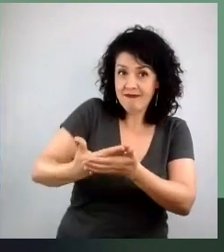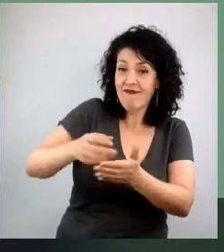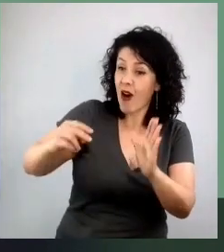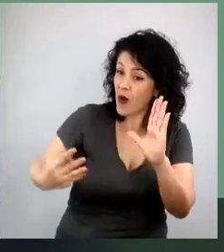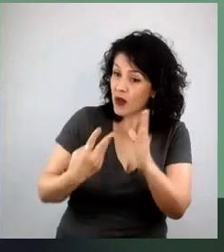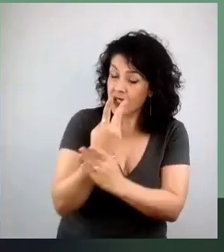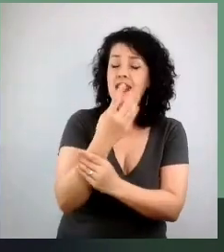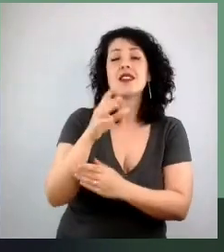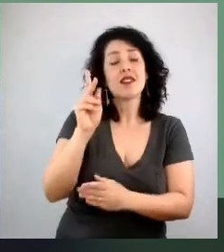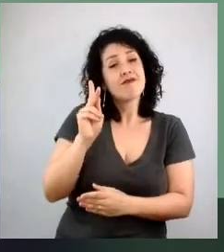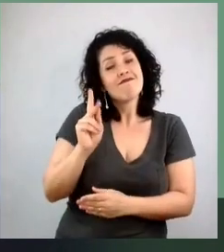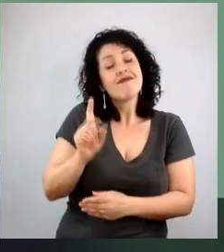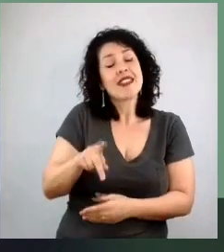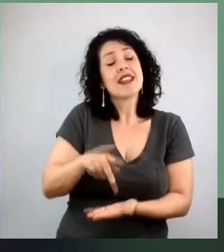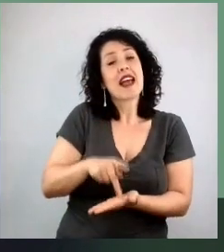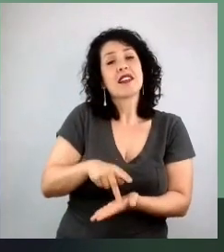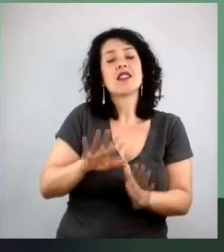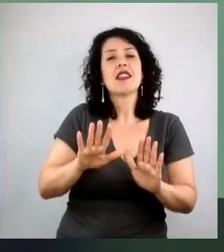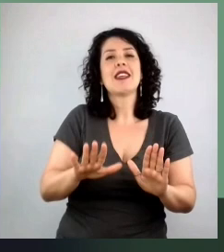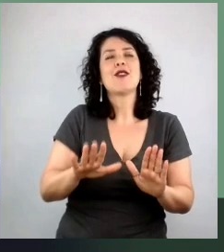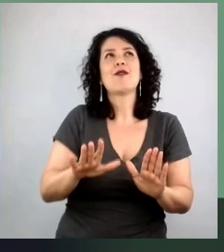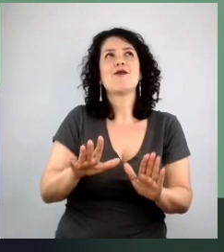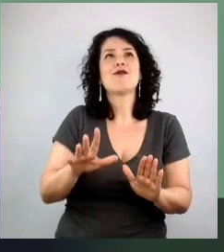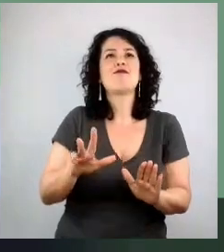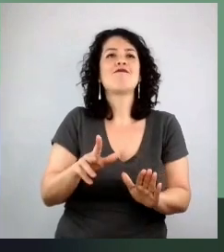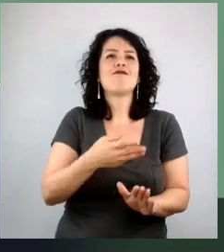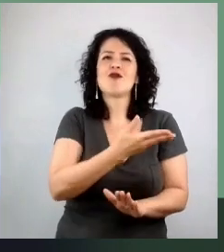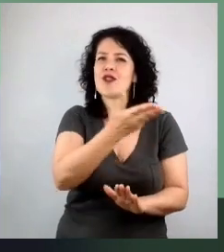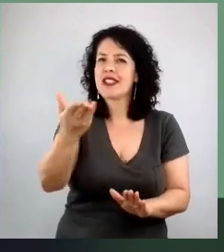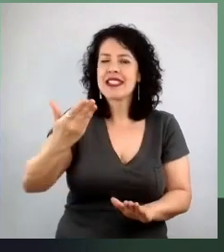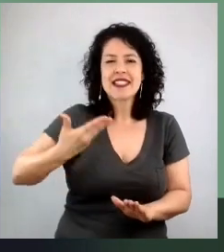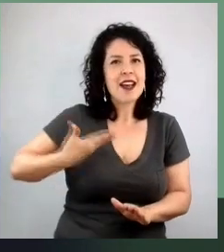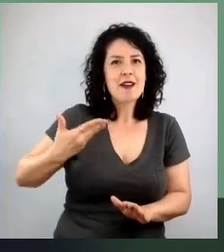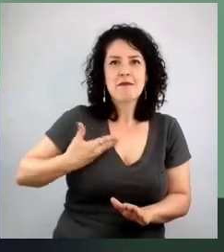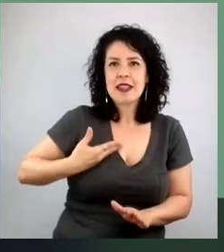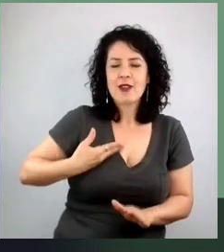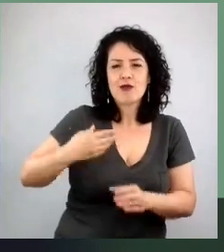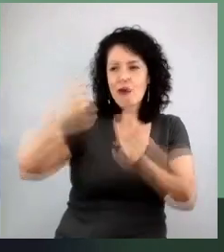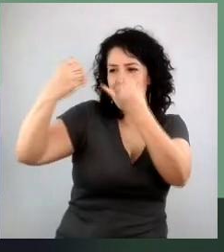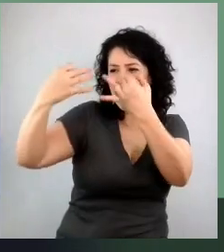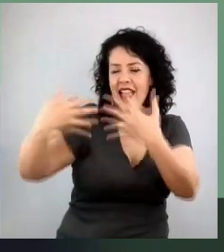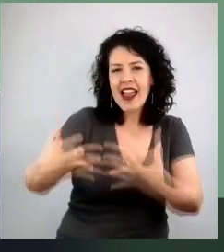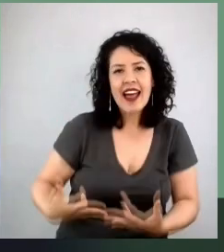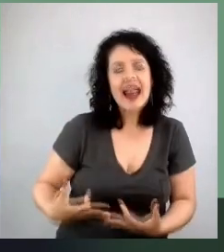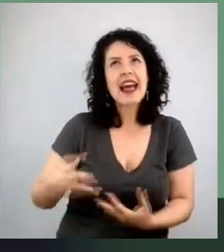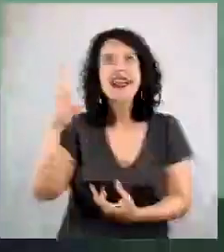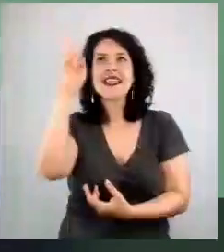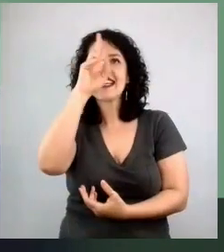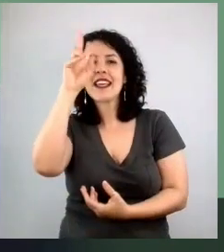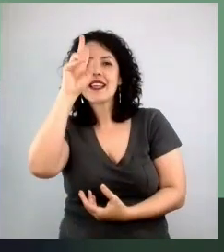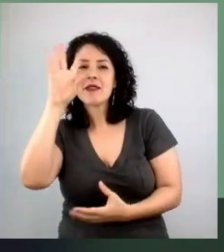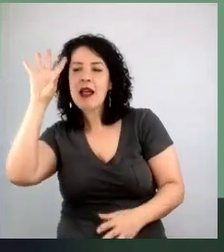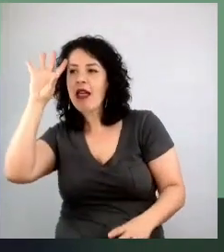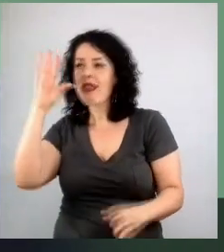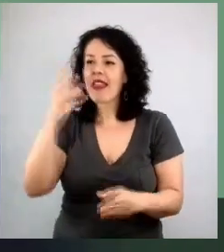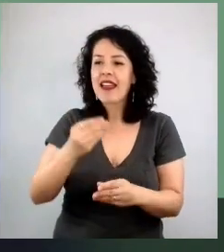me ver e ouvir a partir da voz deles, mas poder agradecer tanta gente, e é isso que eu quero fazer.